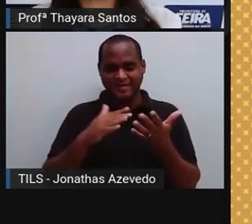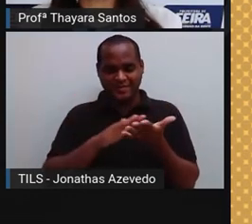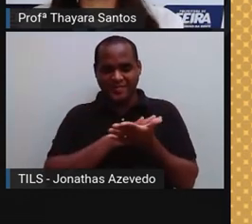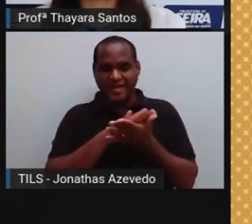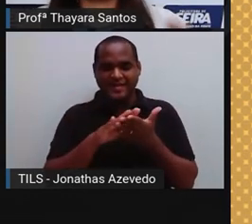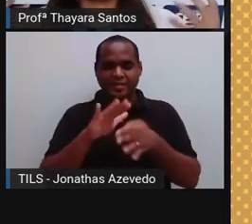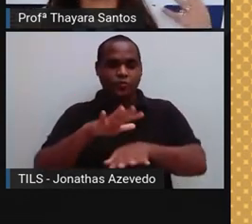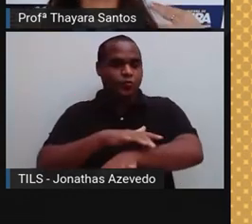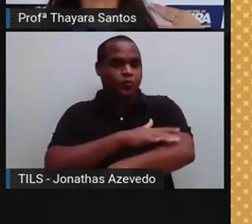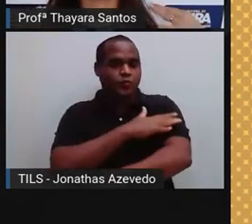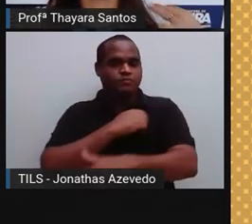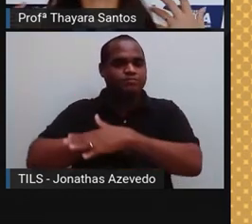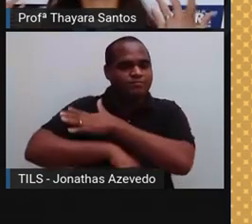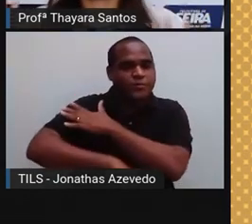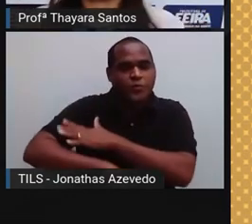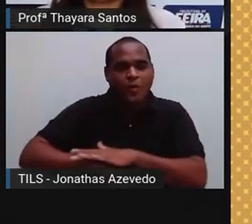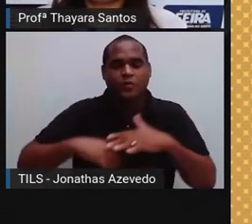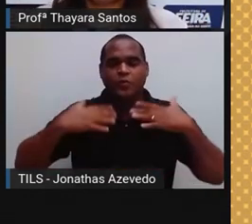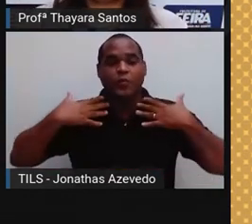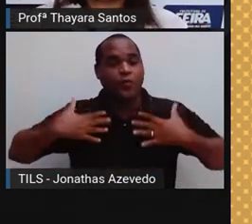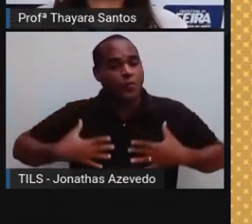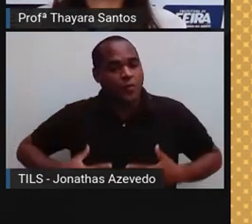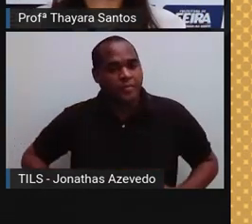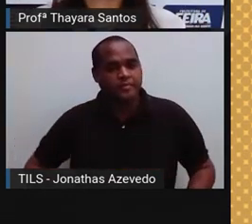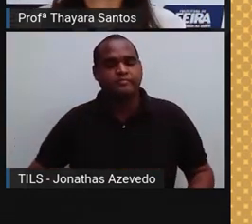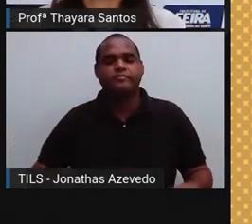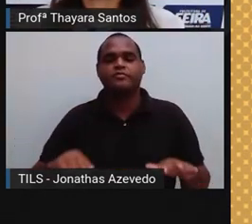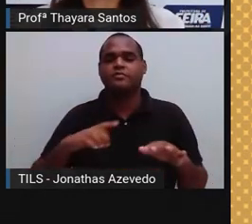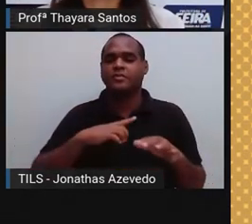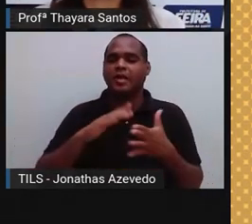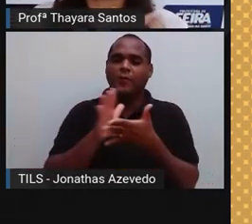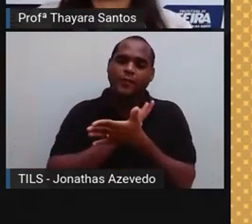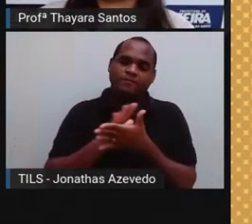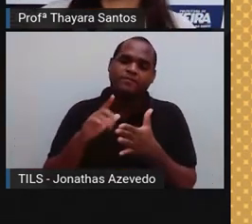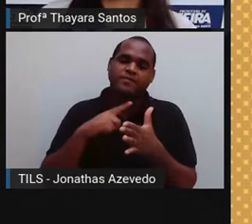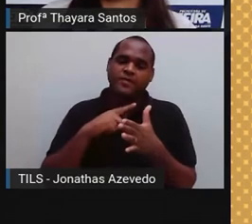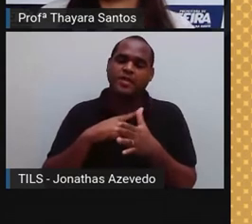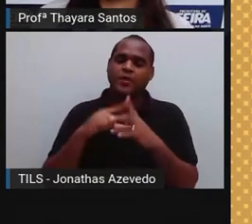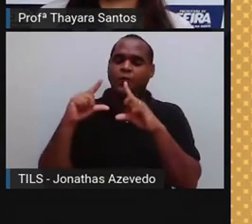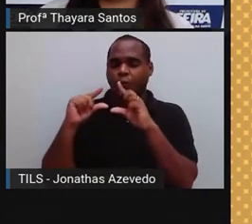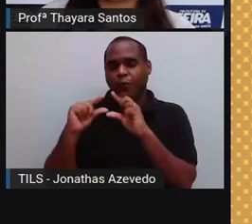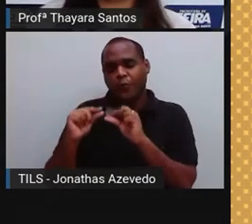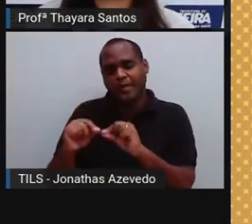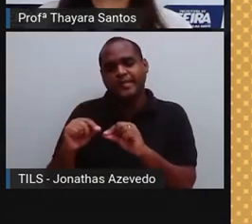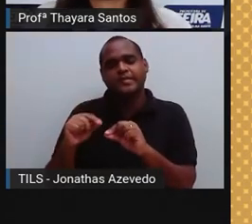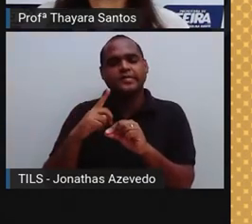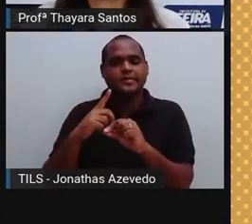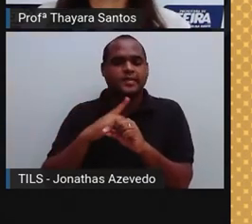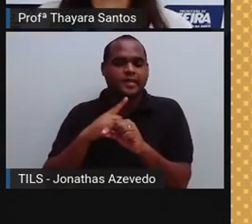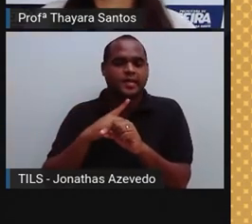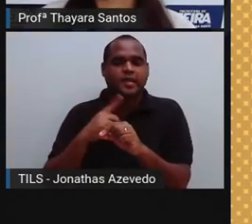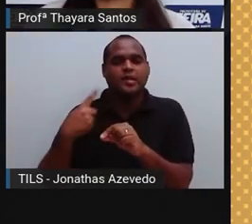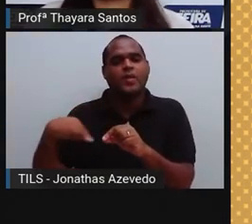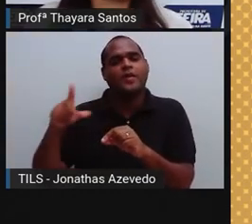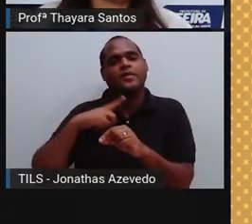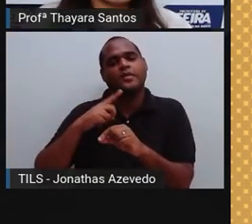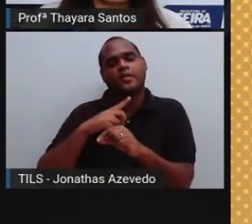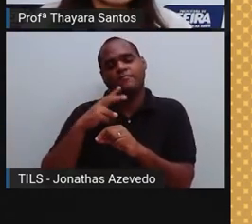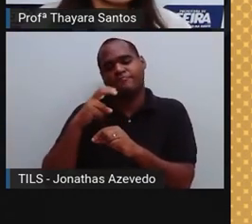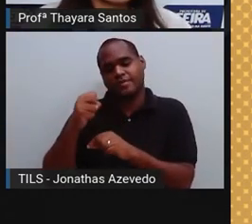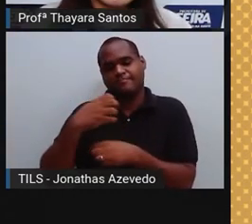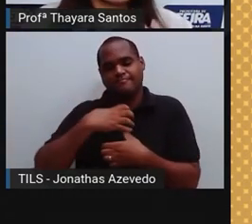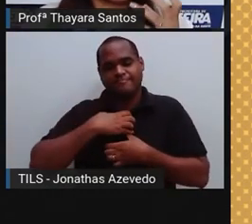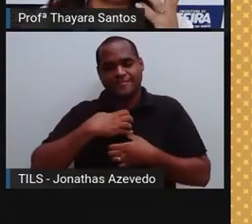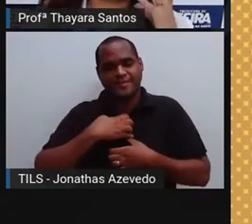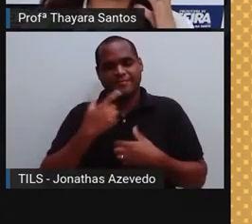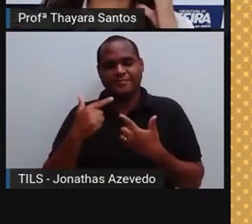Em toda a nossa pele a gente tem eles. Só que, claro, tem regiões que a gente tem eles em menor concentração. Por isso que a gente não tem tanta sensibilidade nesses